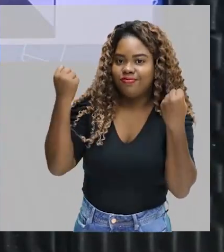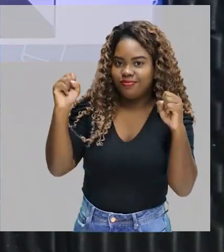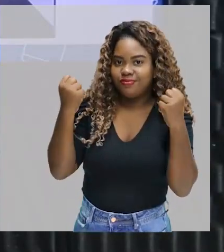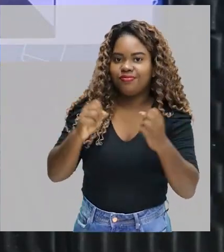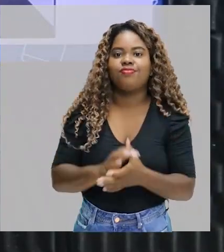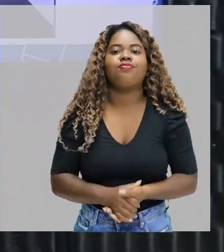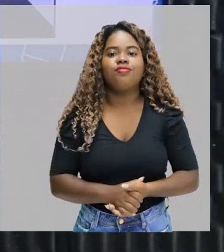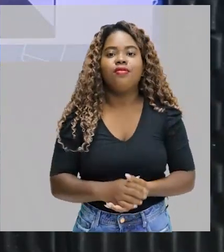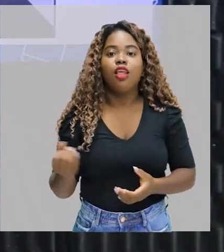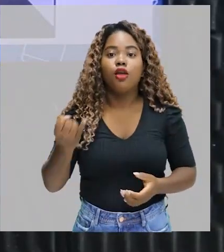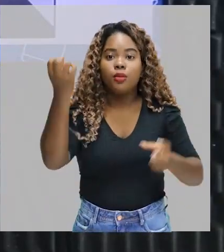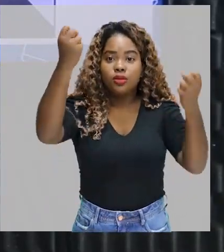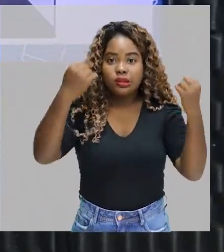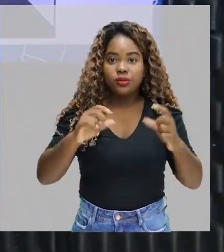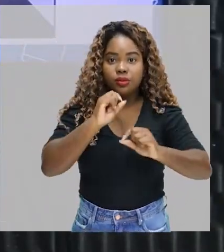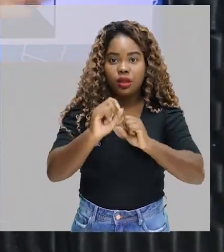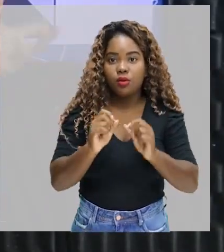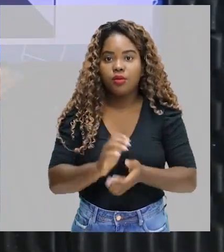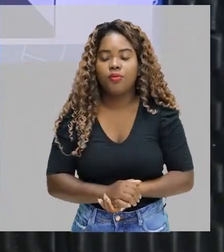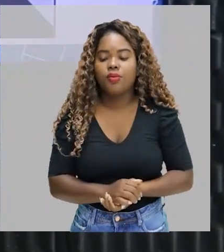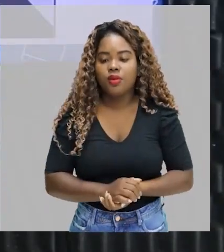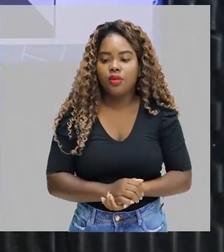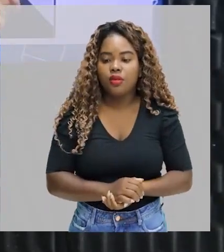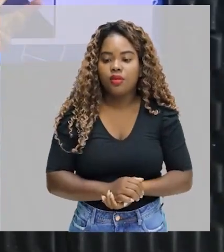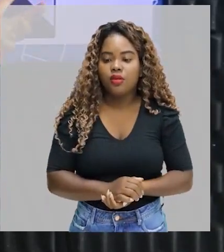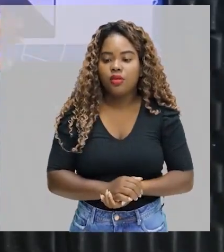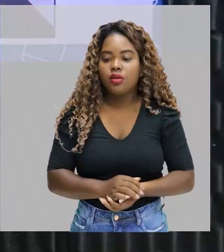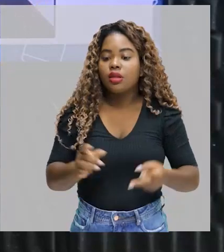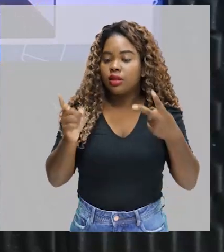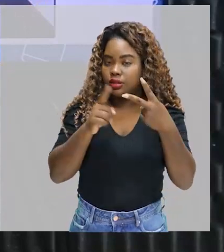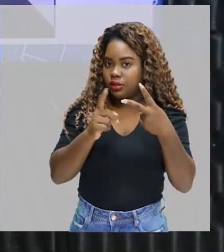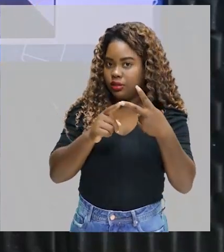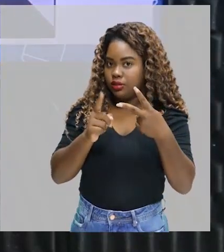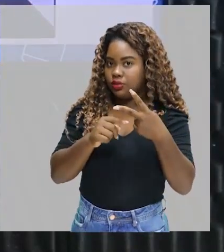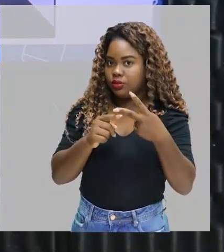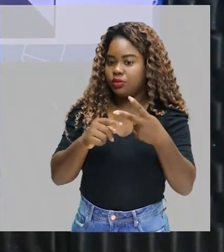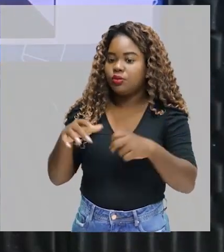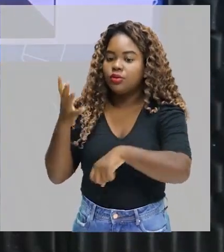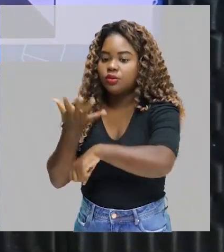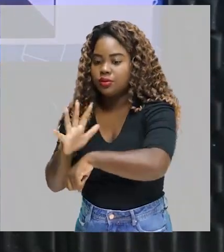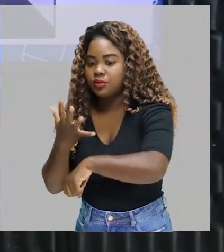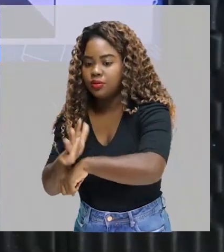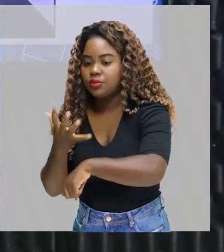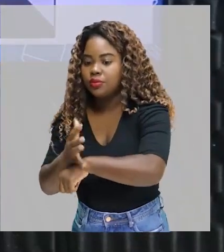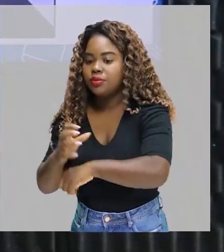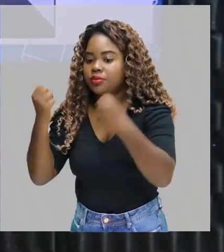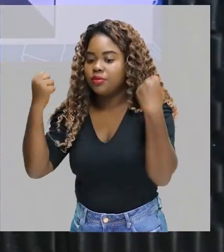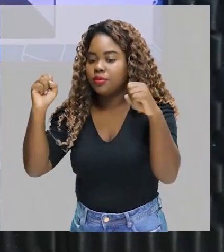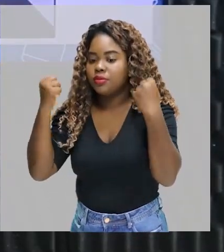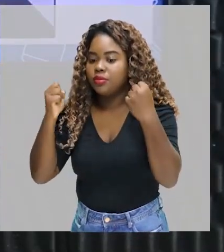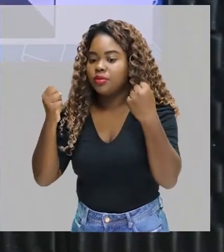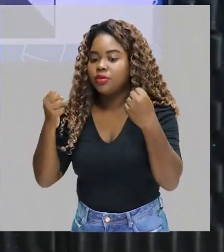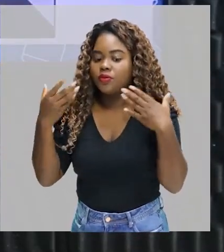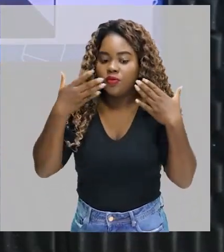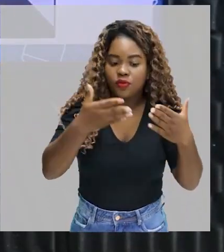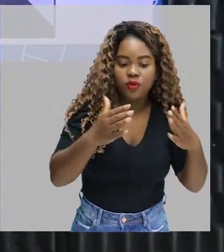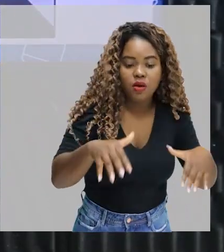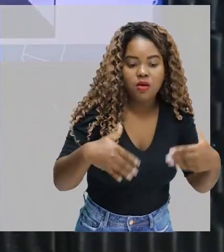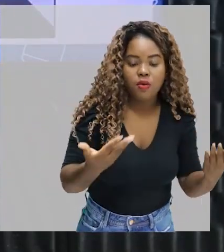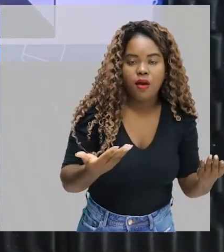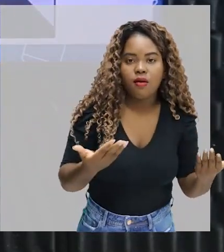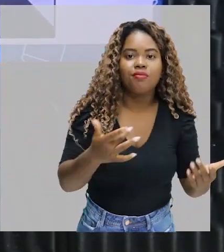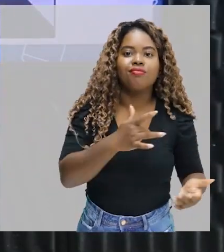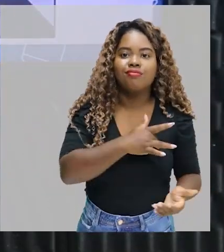importante eu falar que quando eu busco esse treinamento aqui, eu estou visando o que? Saúde. Para que eu